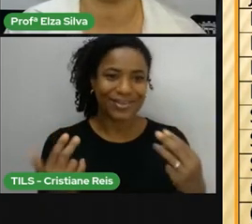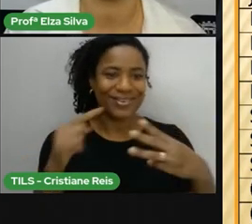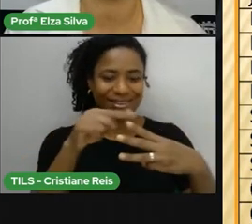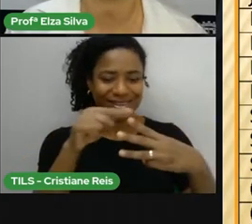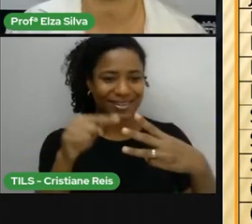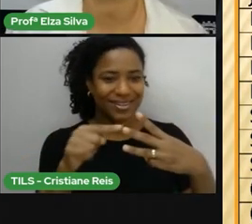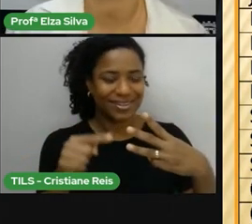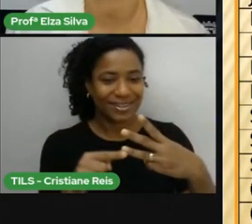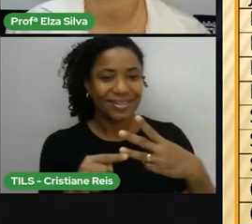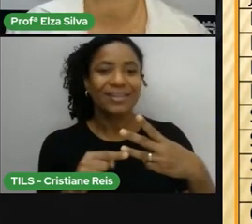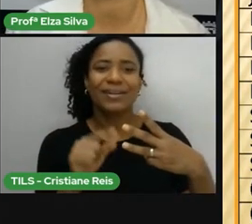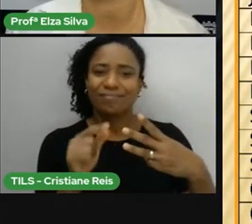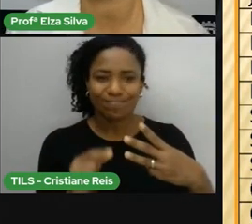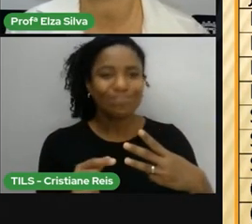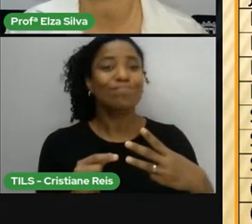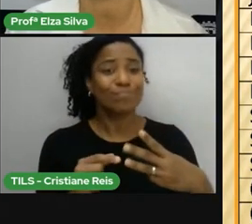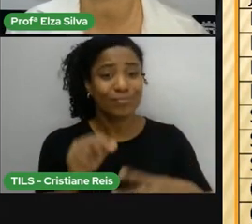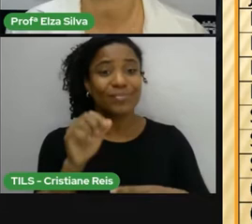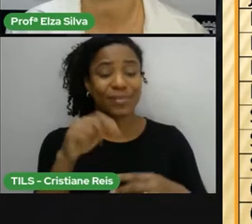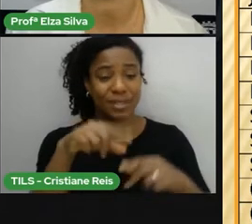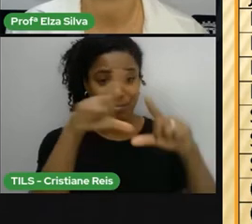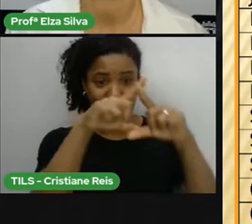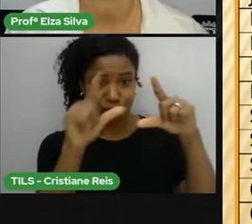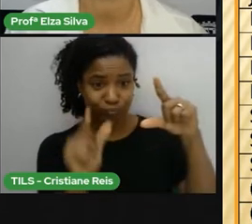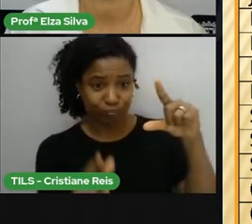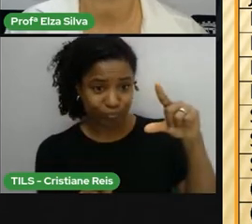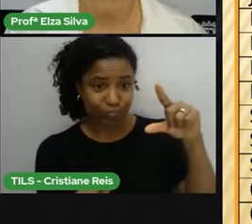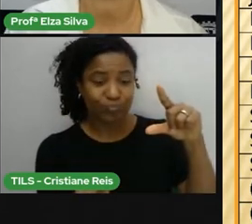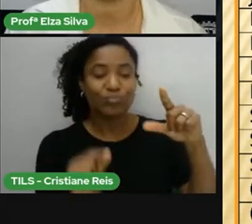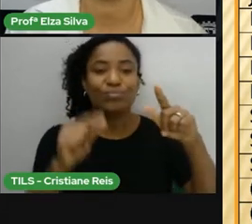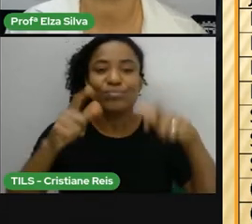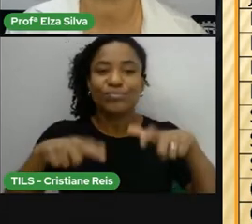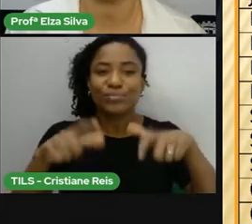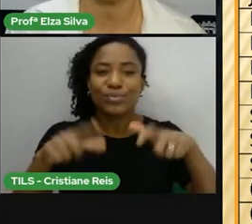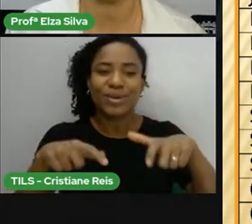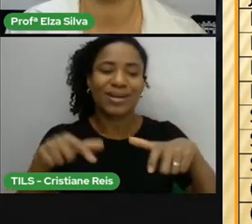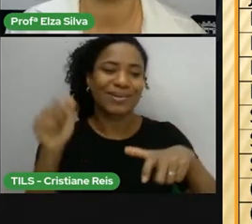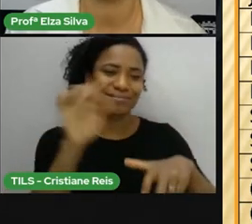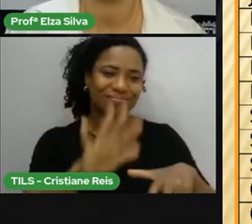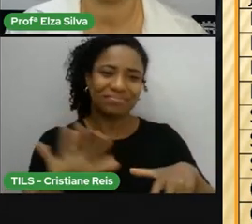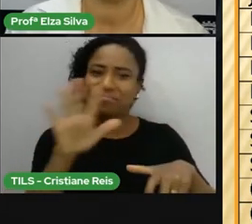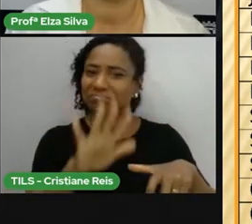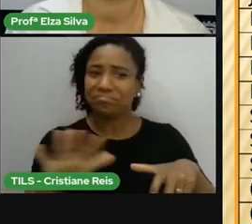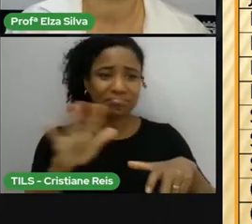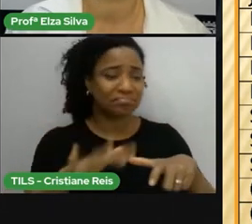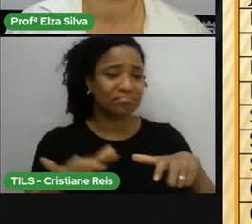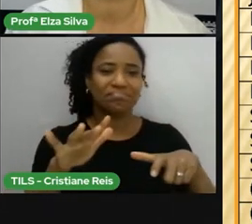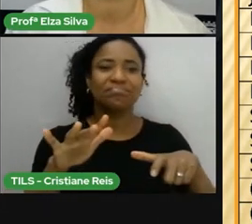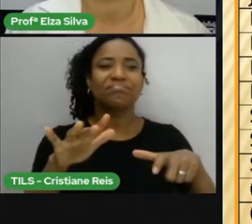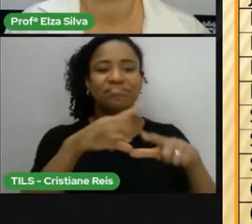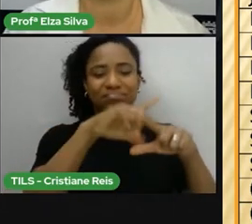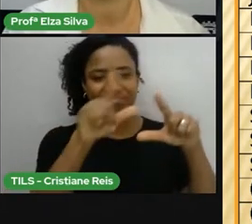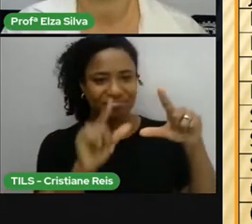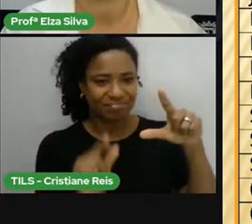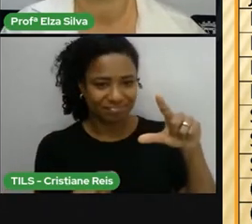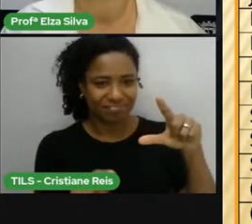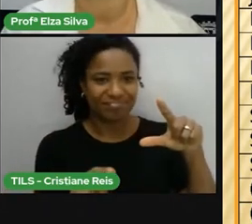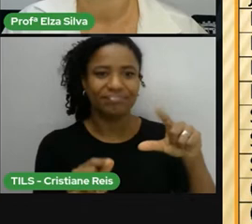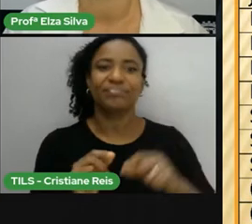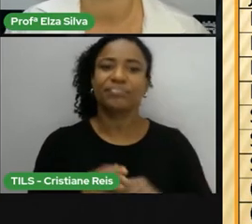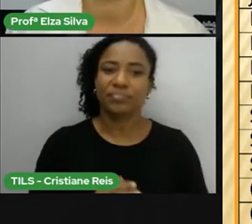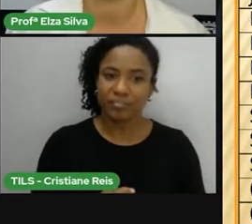Zelândia Então quem nasce em South Africa É da África do Sul The United Kingdom